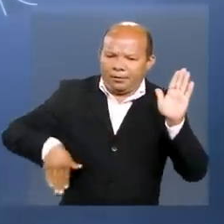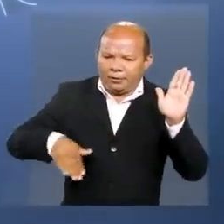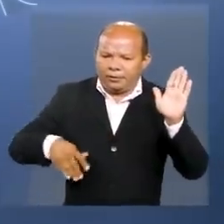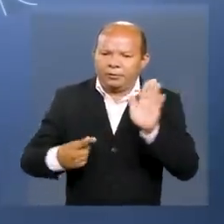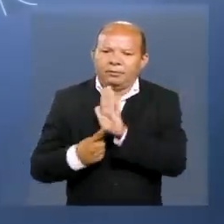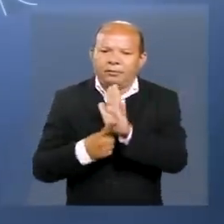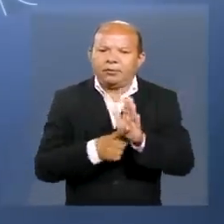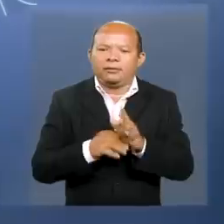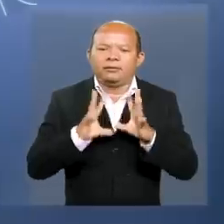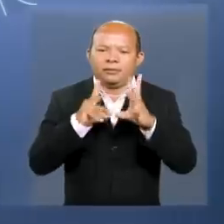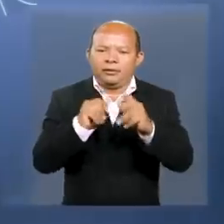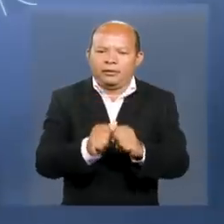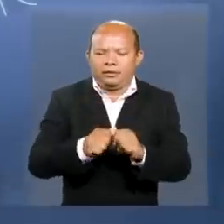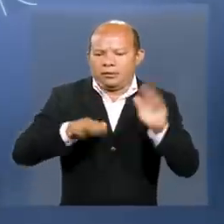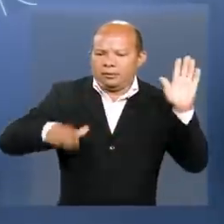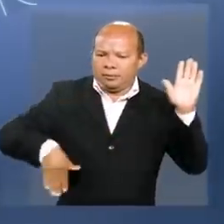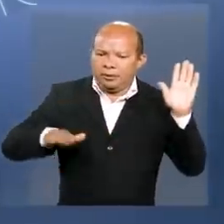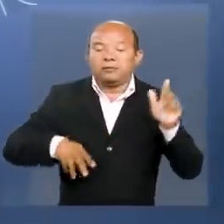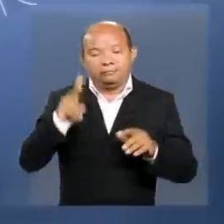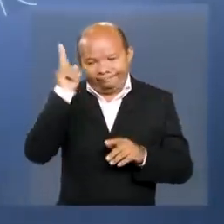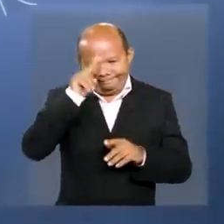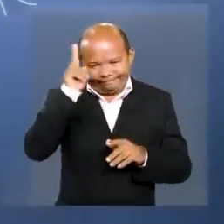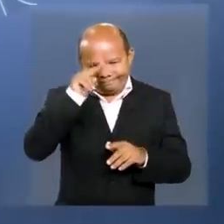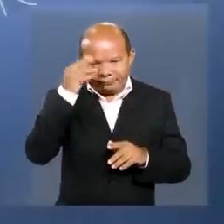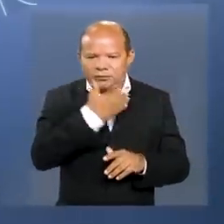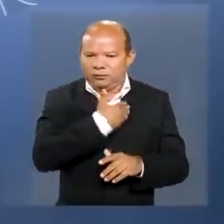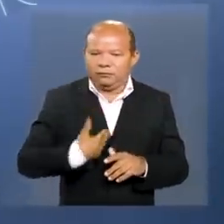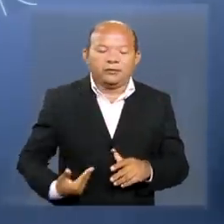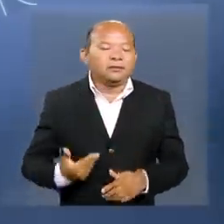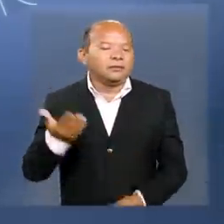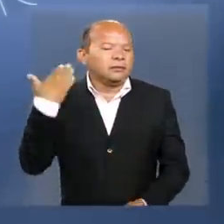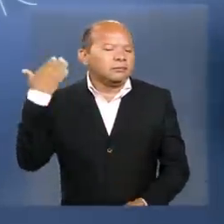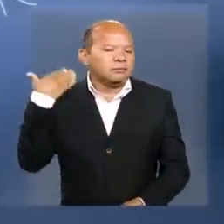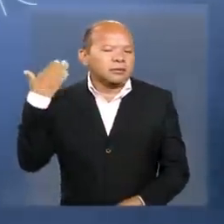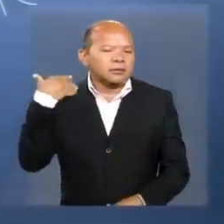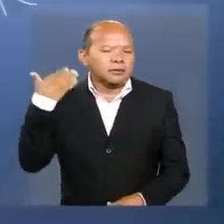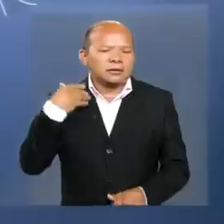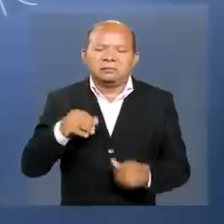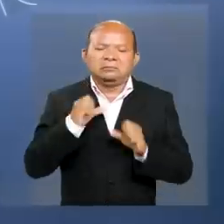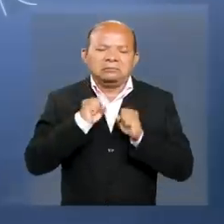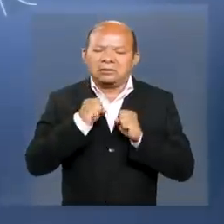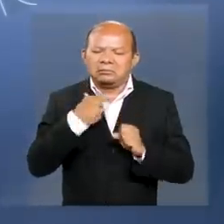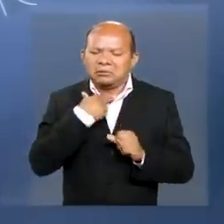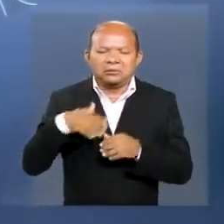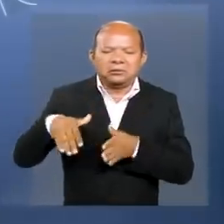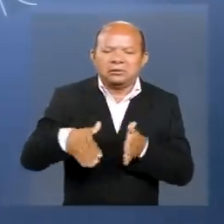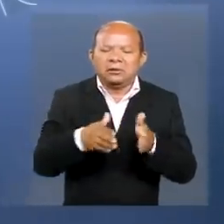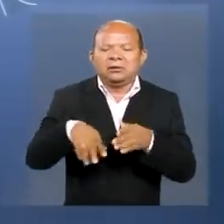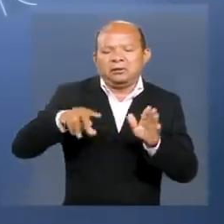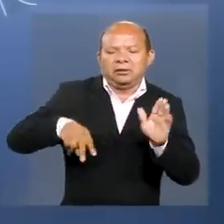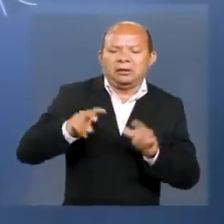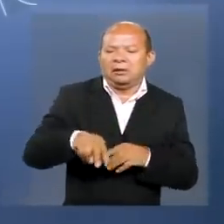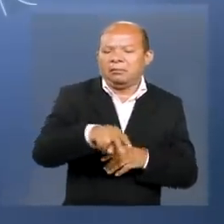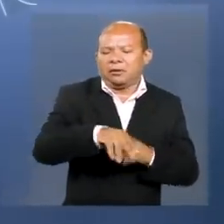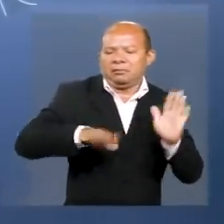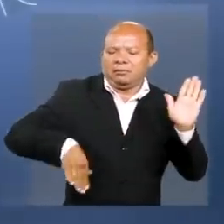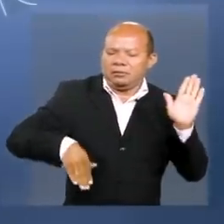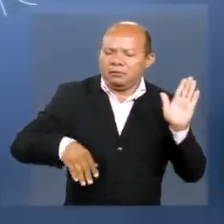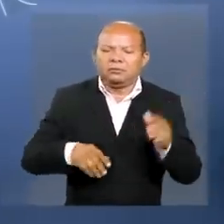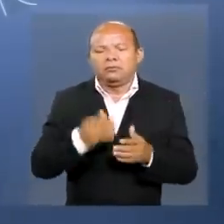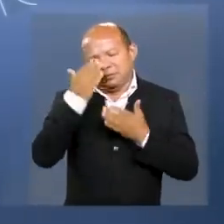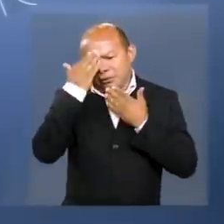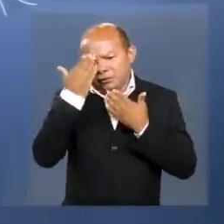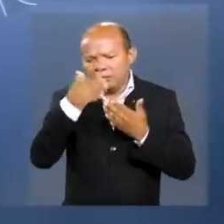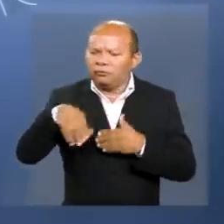vulnerabilidade das praias. Vocês lembram que no governo anterior, ninguém podia ir para a praia. Então nós estamos indo, graças a Deus,